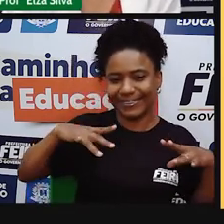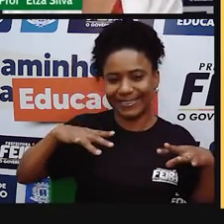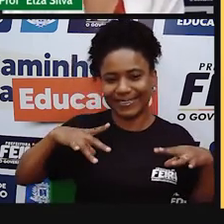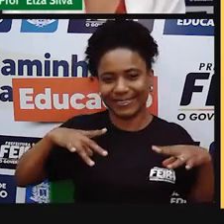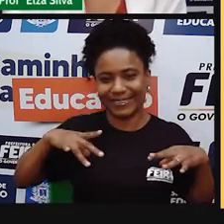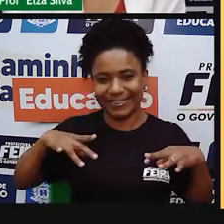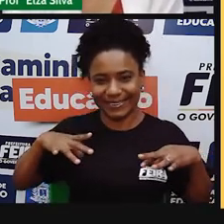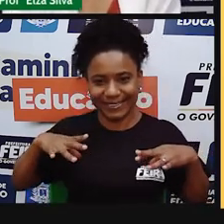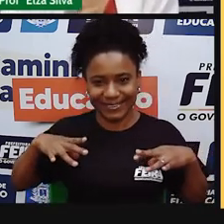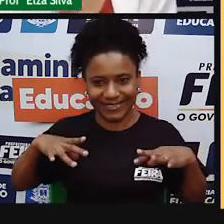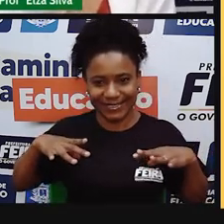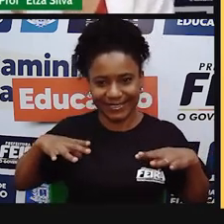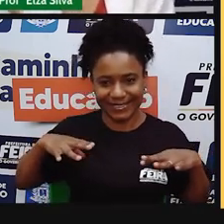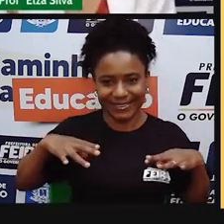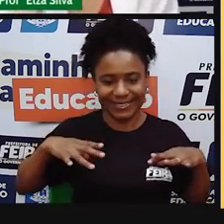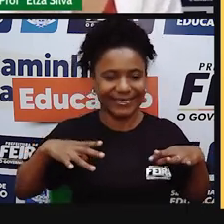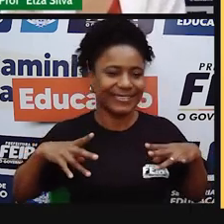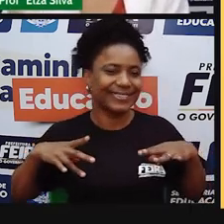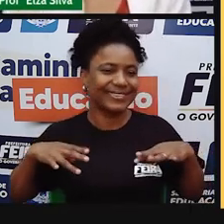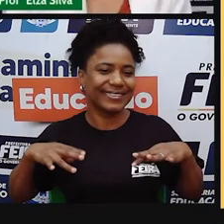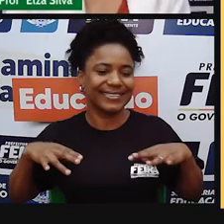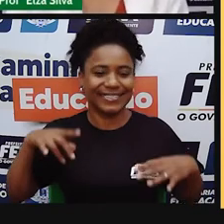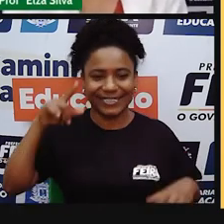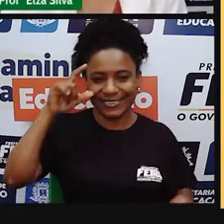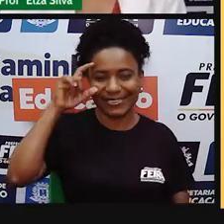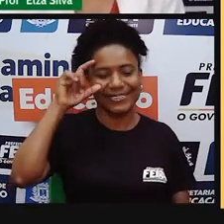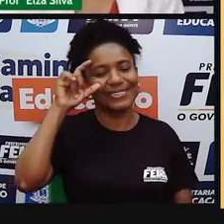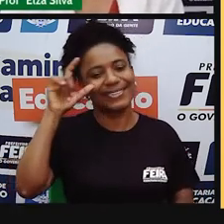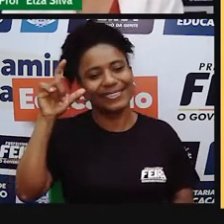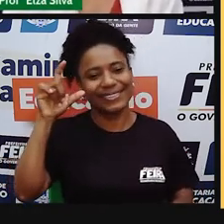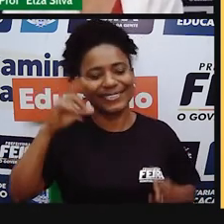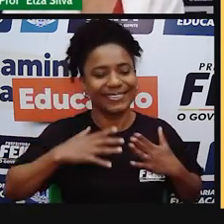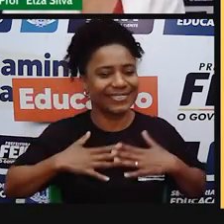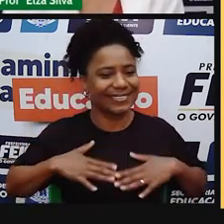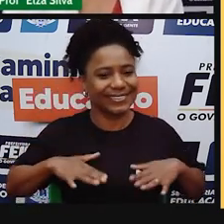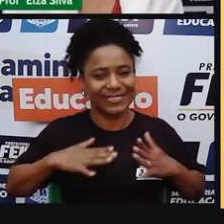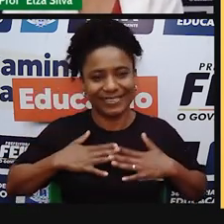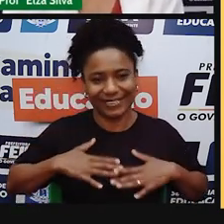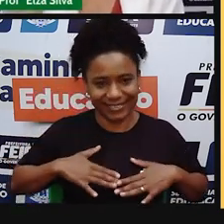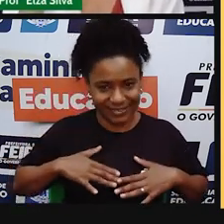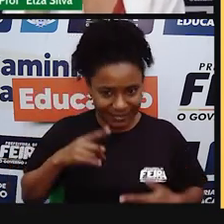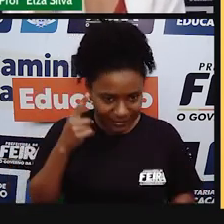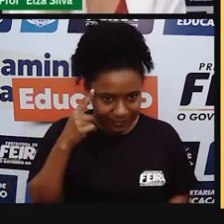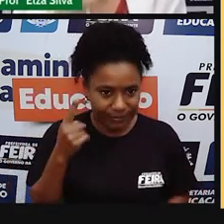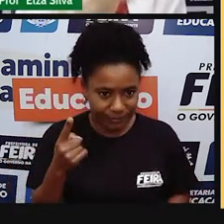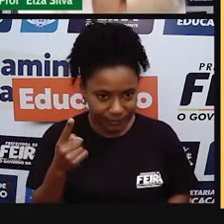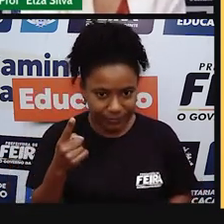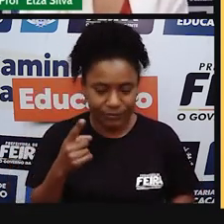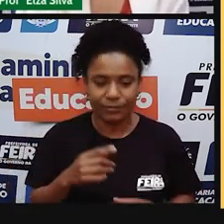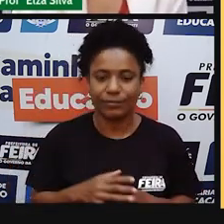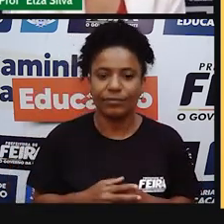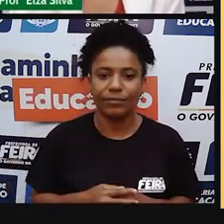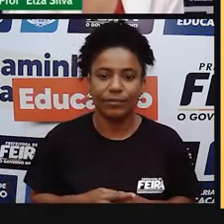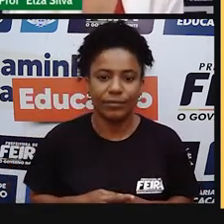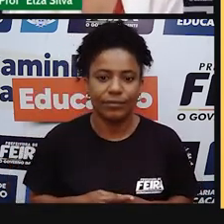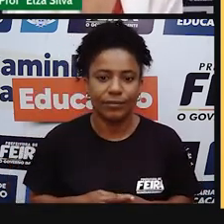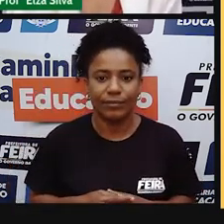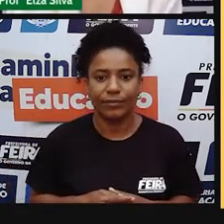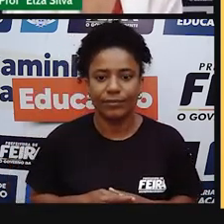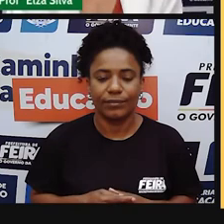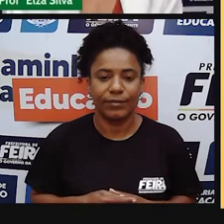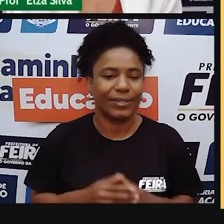relaxity, ele está ali, tranquilo, relaxado, descontraído. What is your favorite